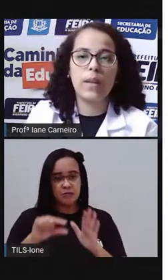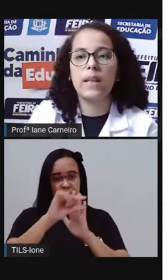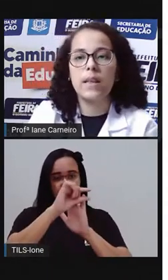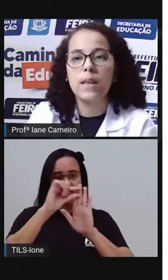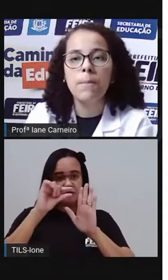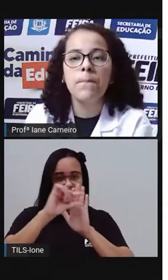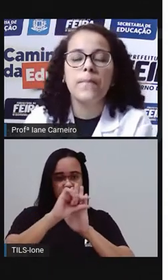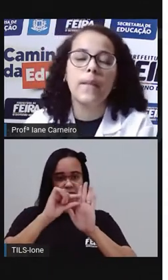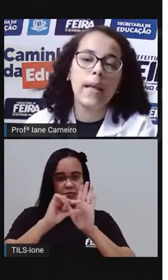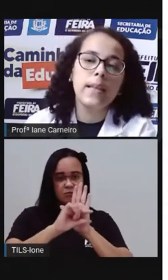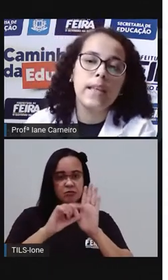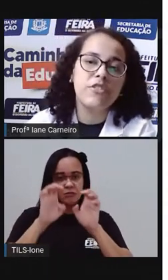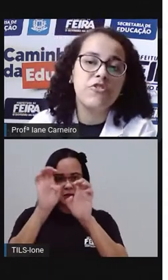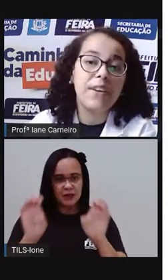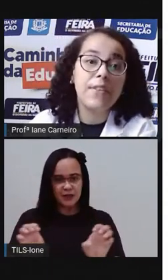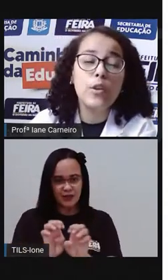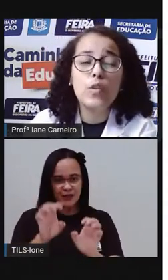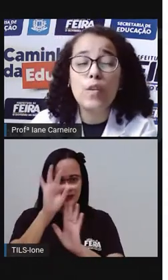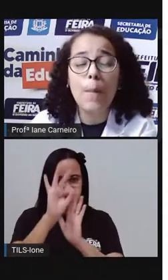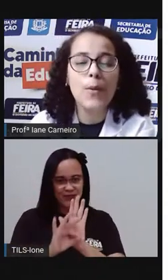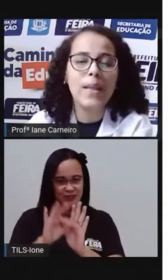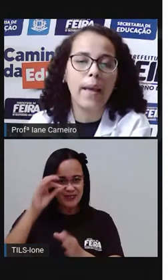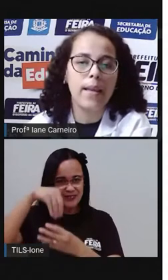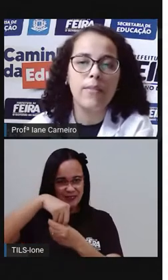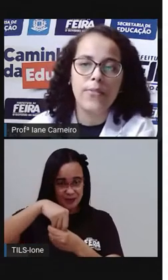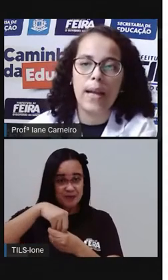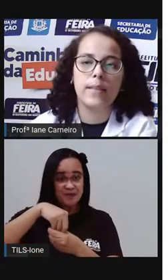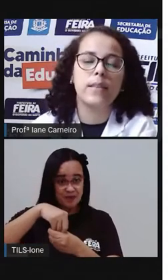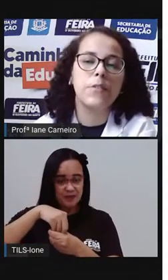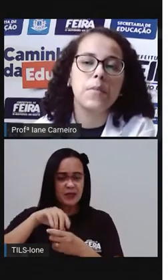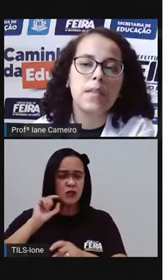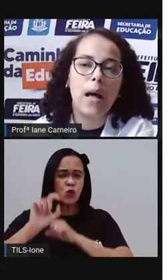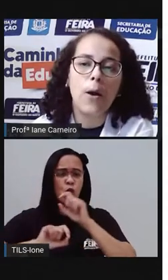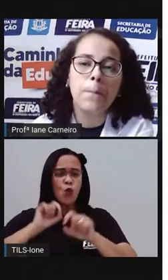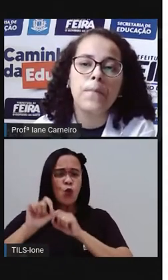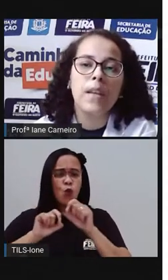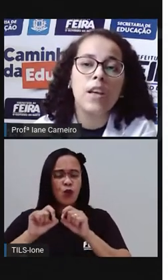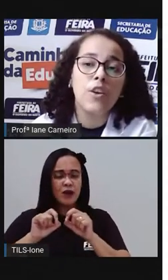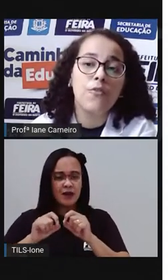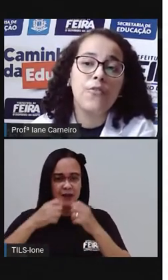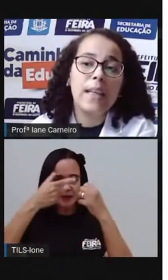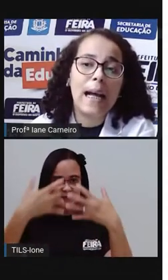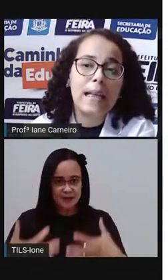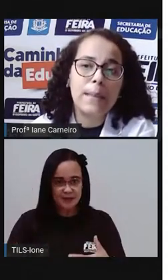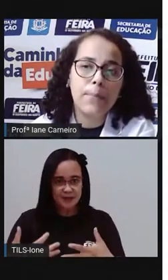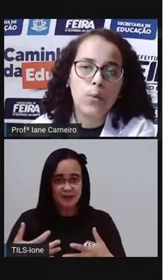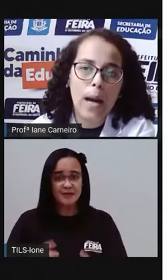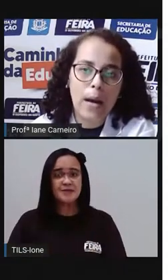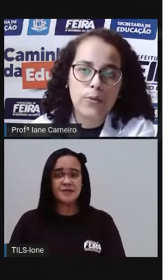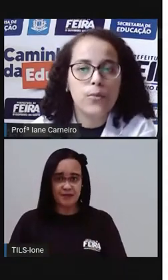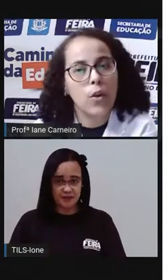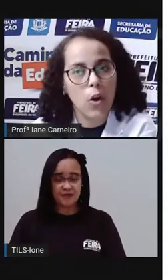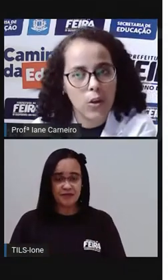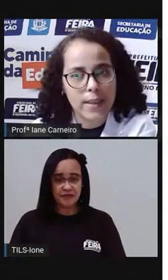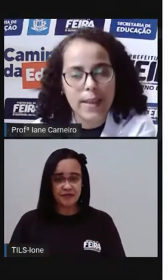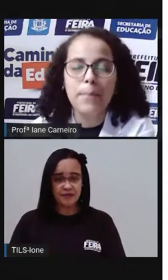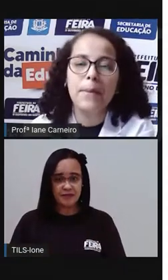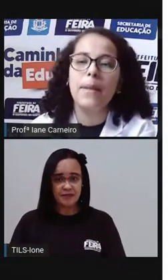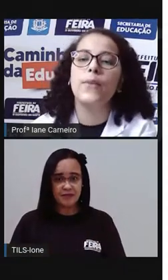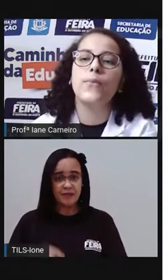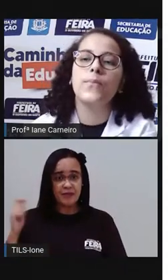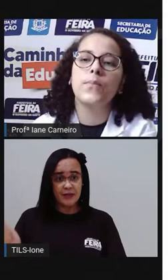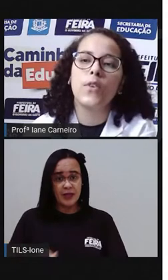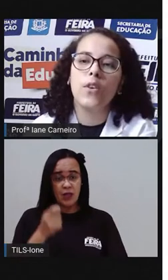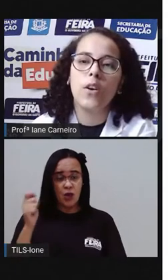estrutura aqui. E a gente vai ver sobre o que é que ele fala. Então, lá. Virada para o alto, corda,